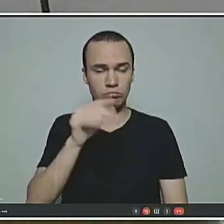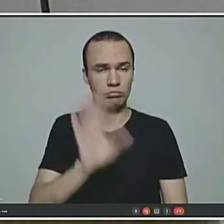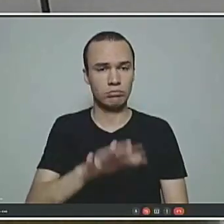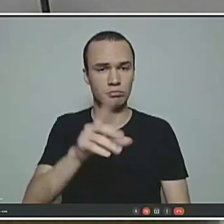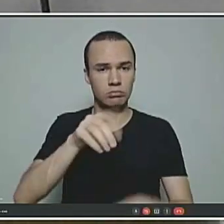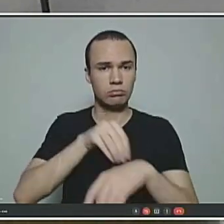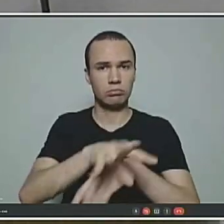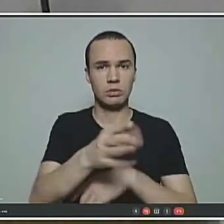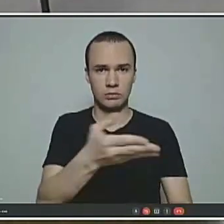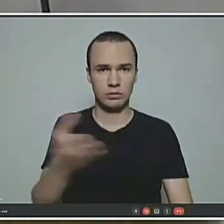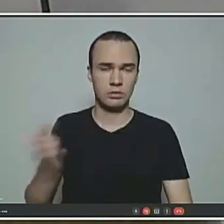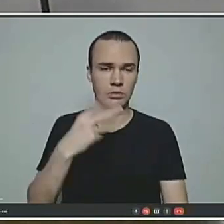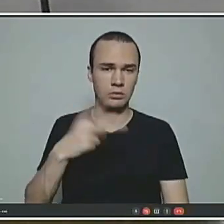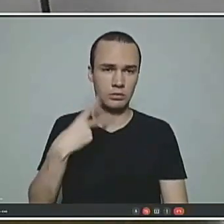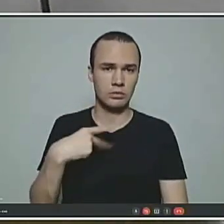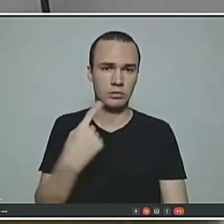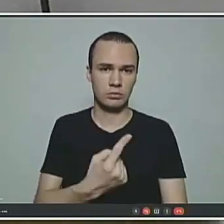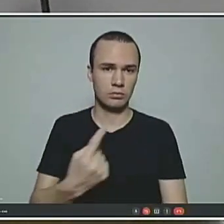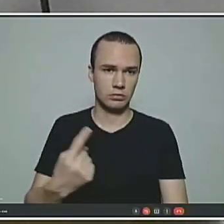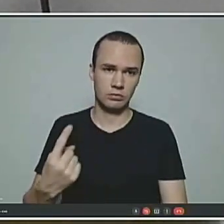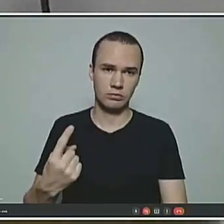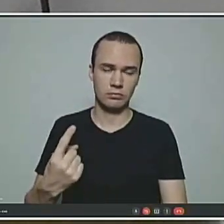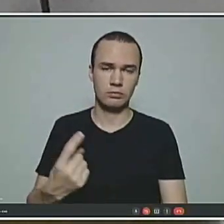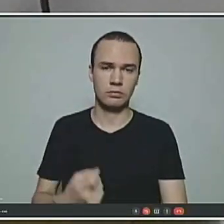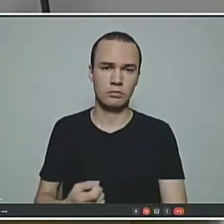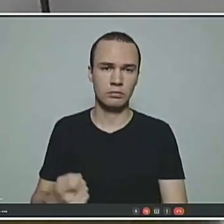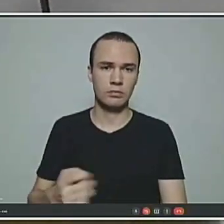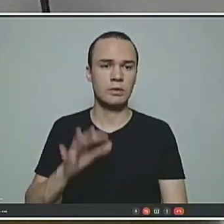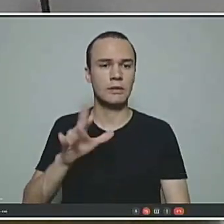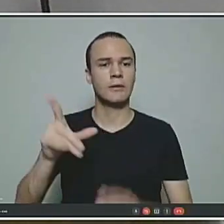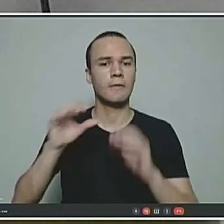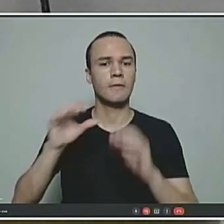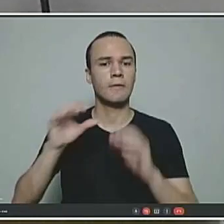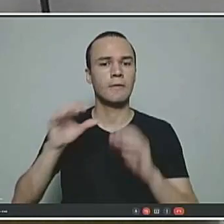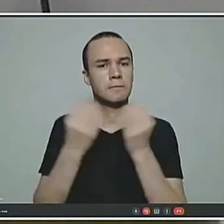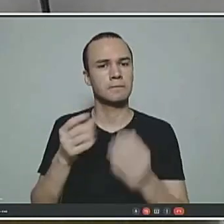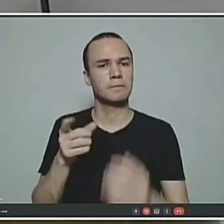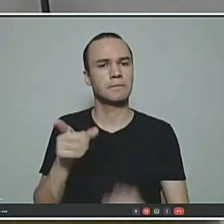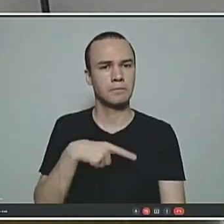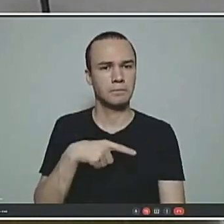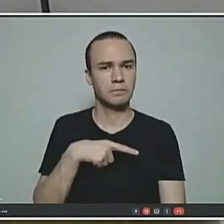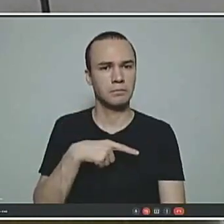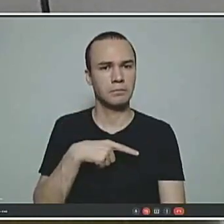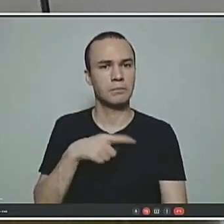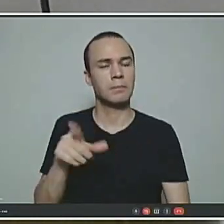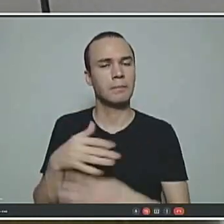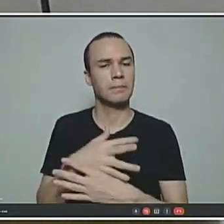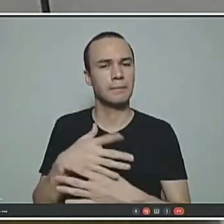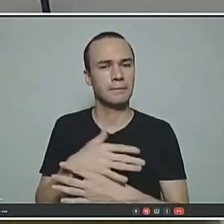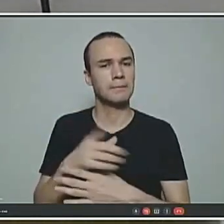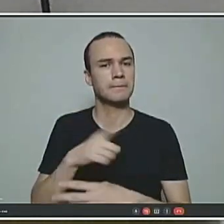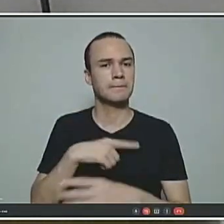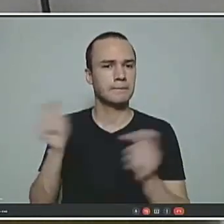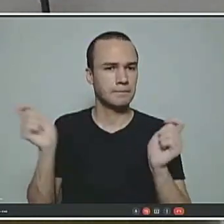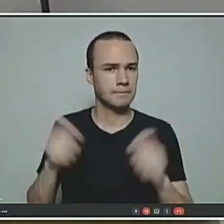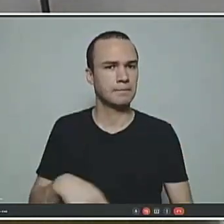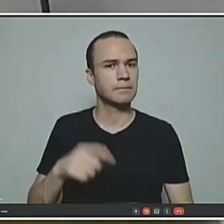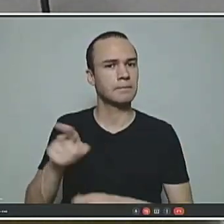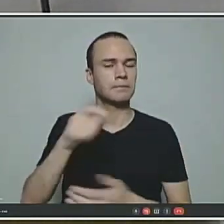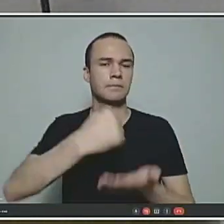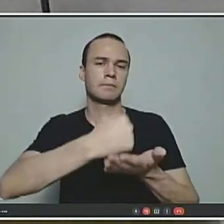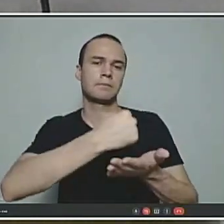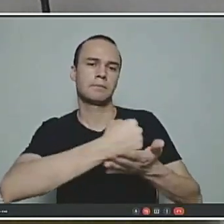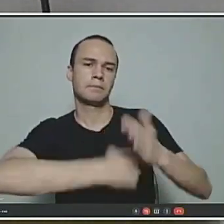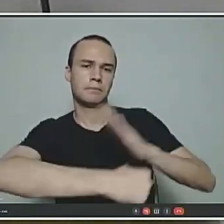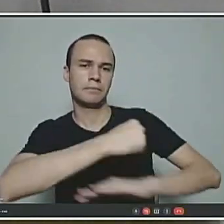aos senhores e senhoras, vossas excelências vereadores e vereadoras, que a Câmara Municipal tem condição de contratar um corpo